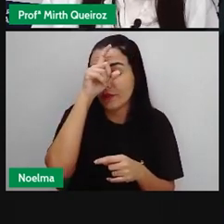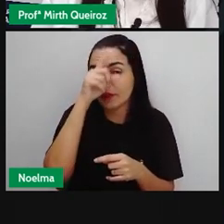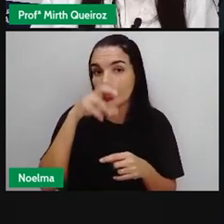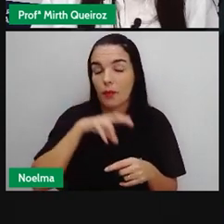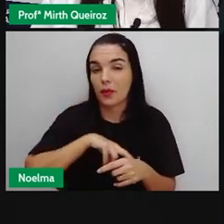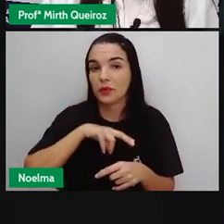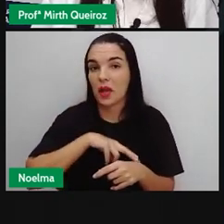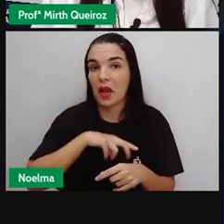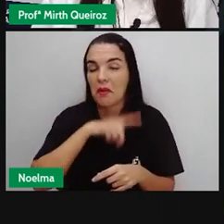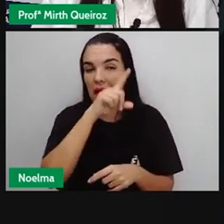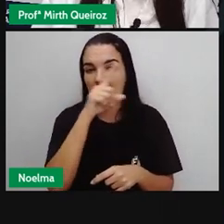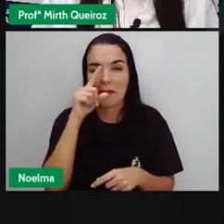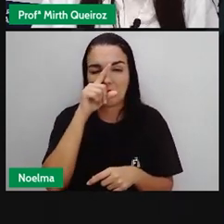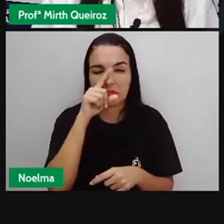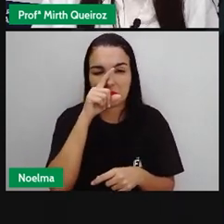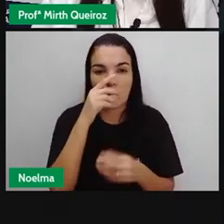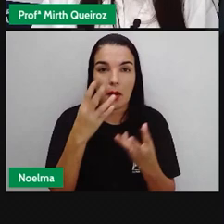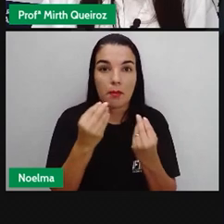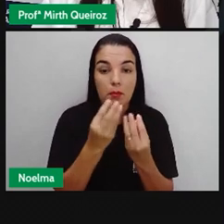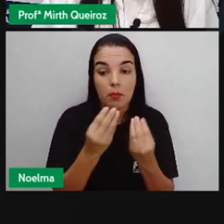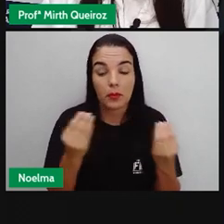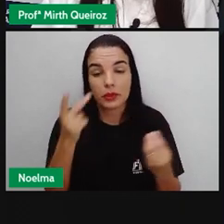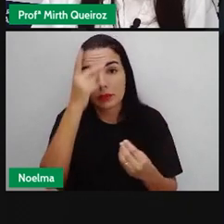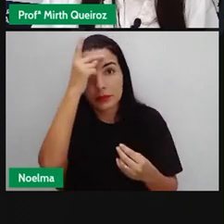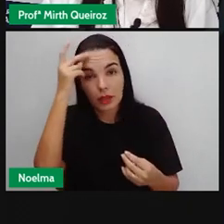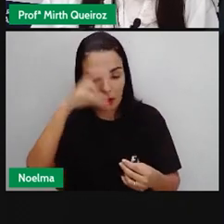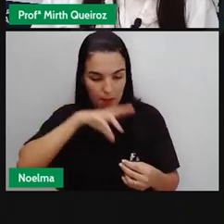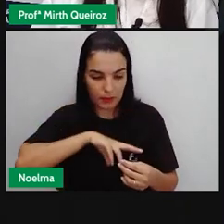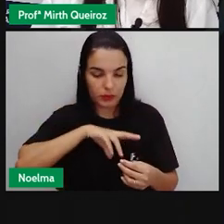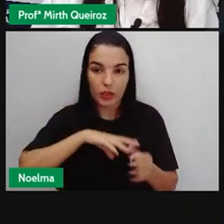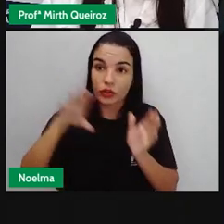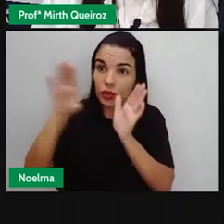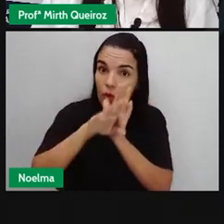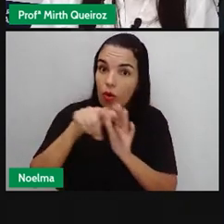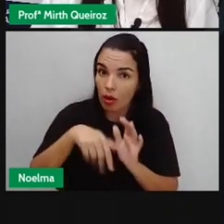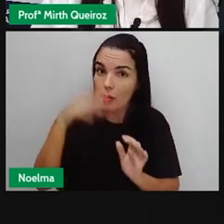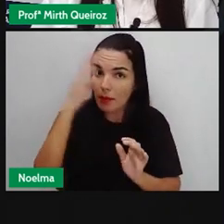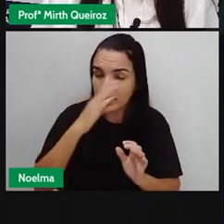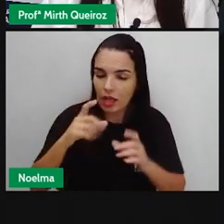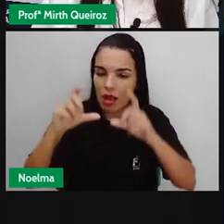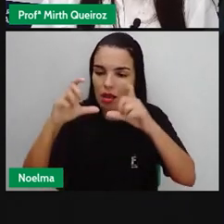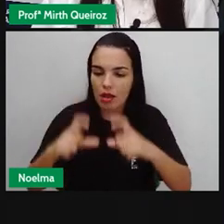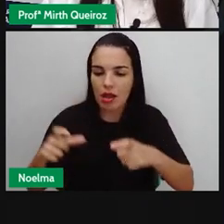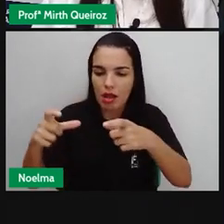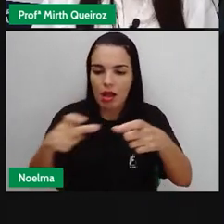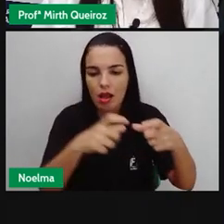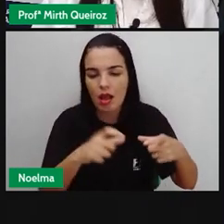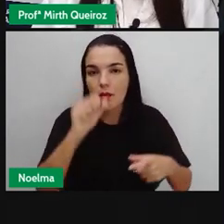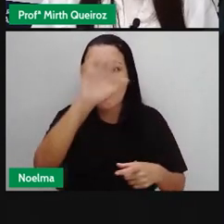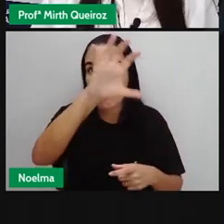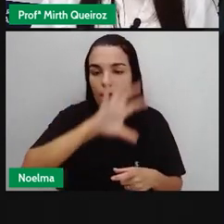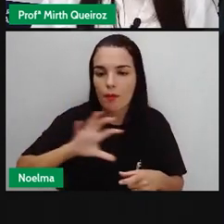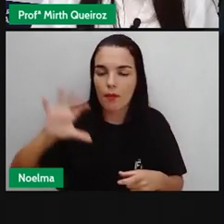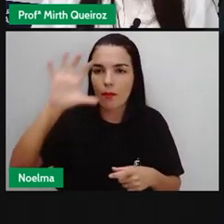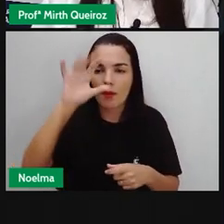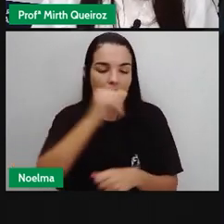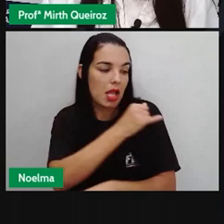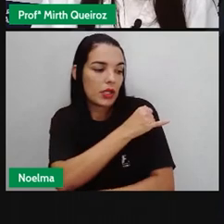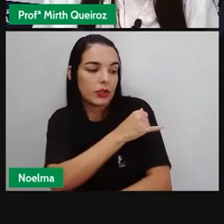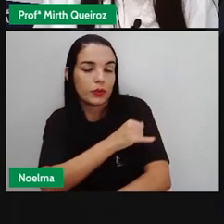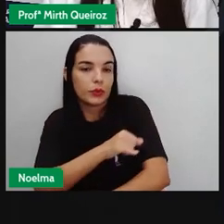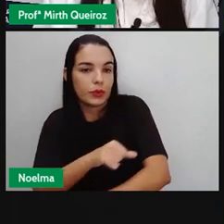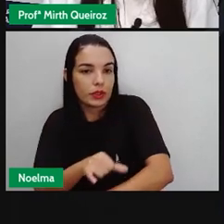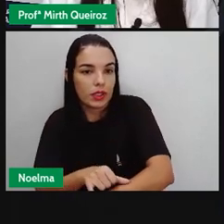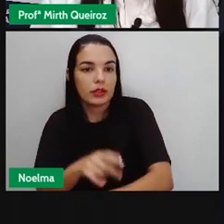Portugal, muitos portugueses vieram para o Brasil espalhando-se por diversas regiões, principalmente Rio de Janeiro e São